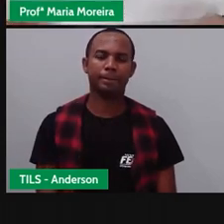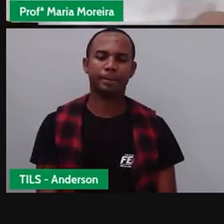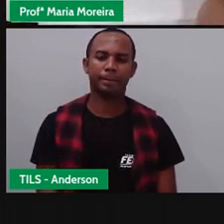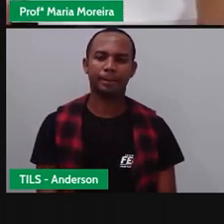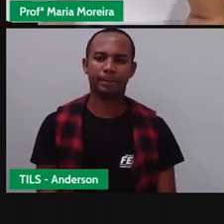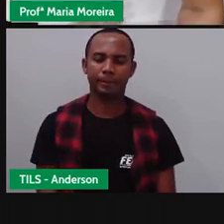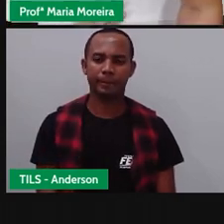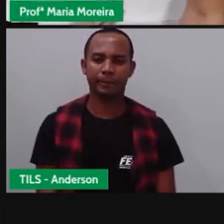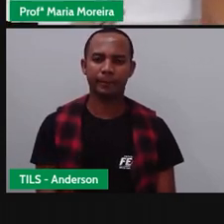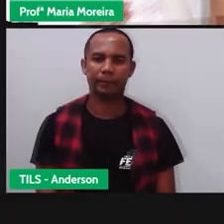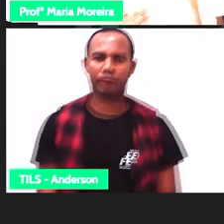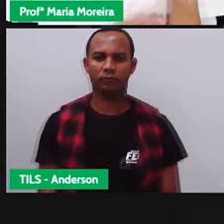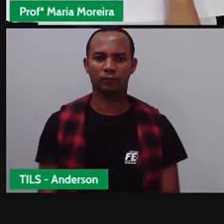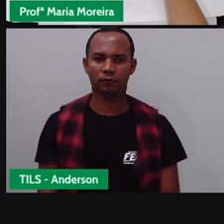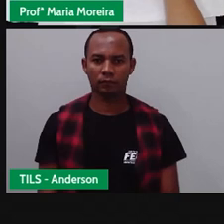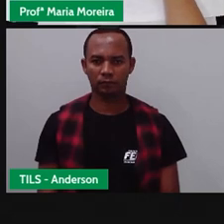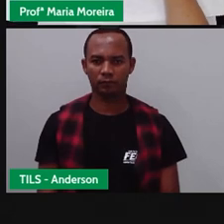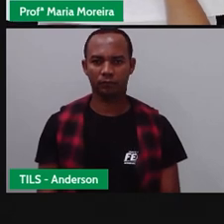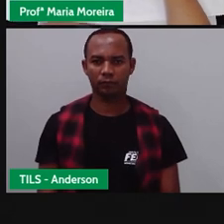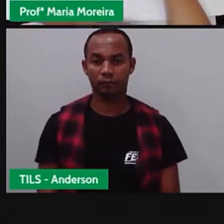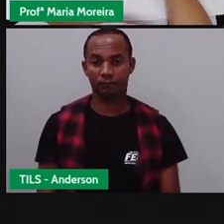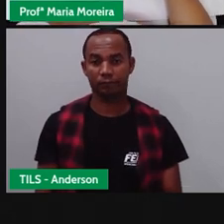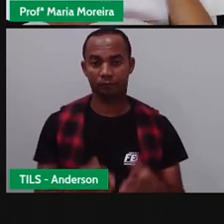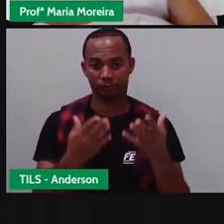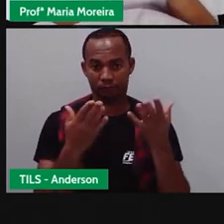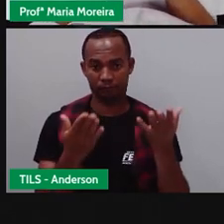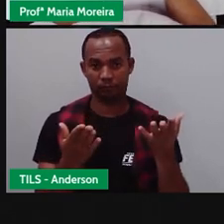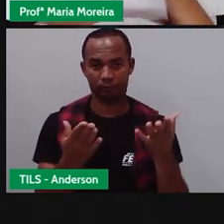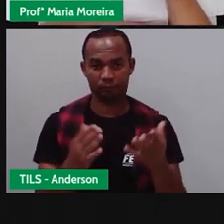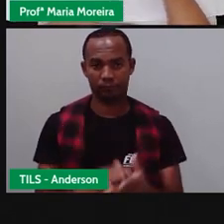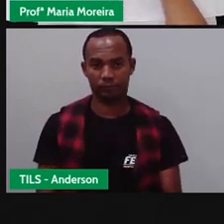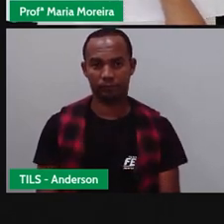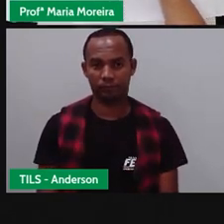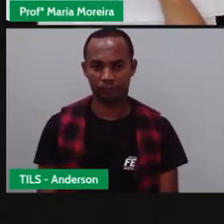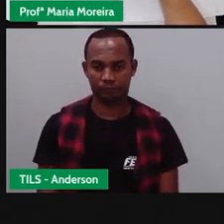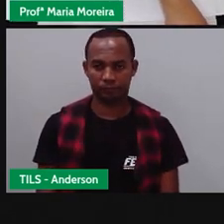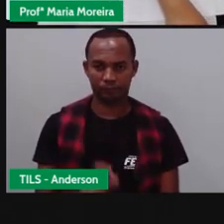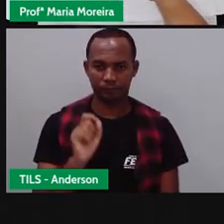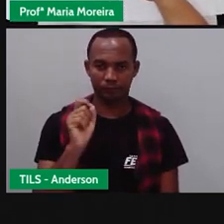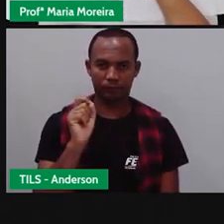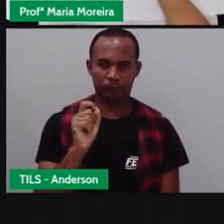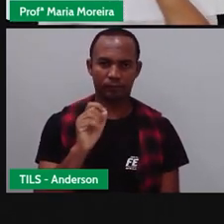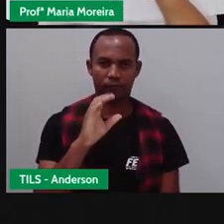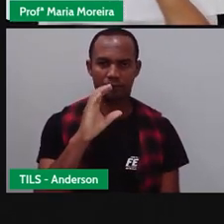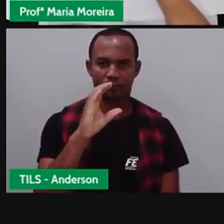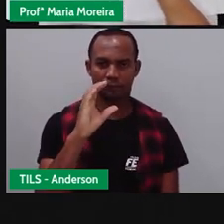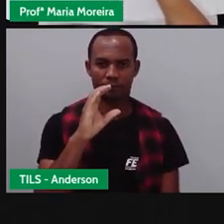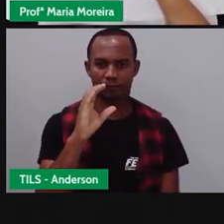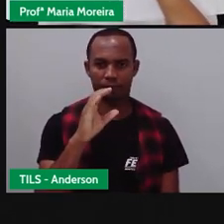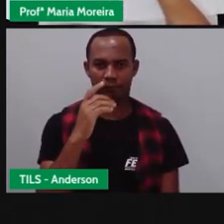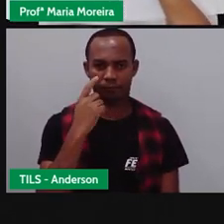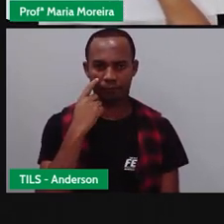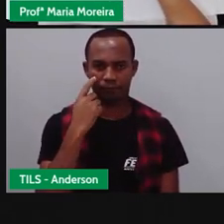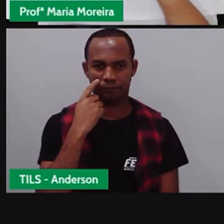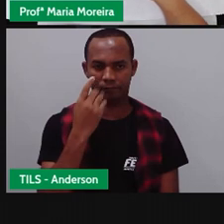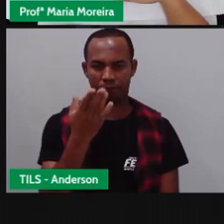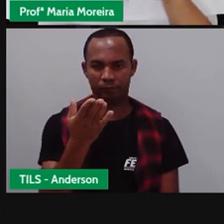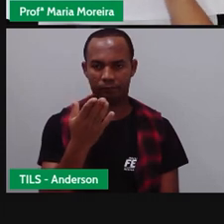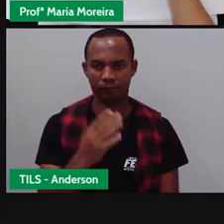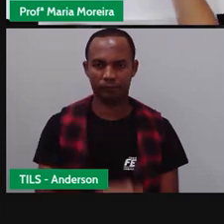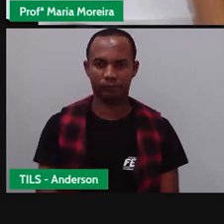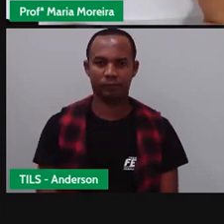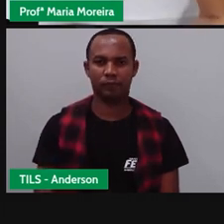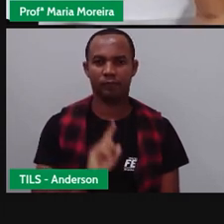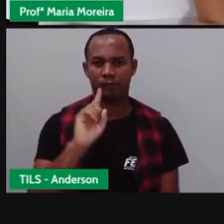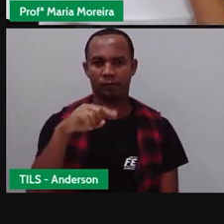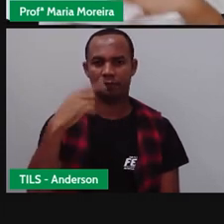né? Vamos ao próximo slide. Bom, aí agora, né? Olha só, na letra C. A gente vai fazer essa letra C aí, para a